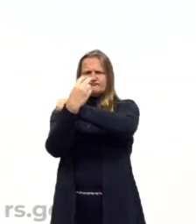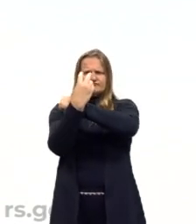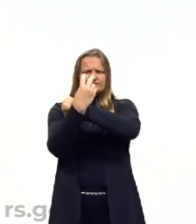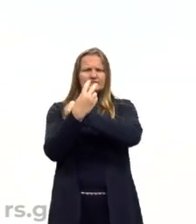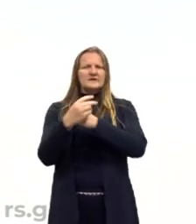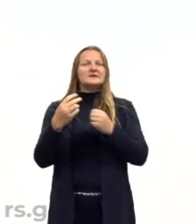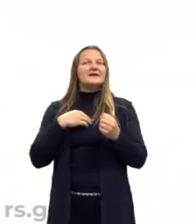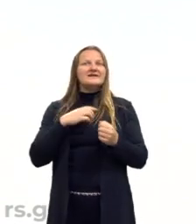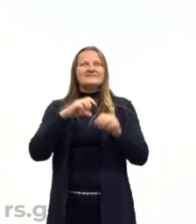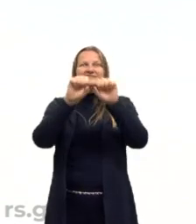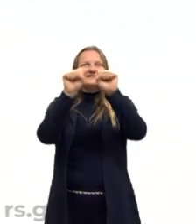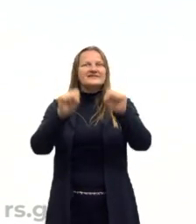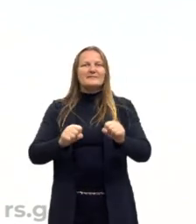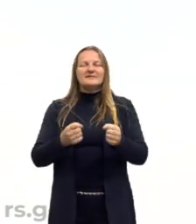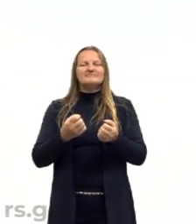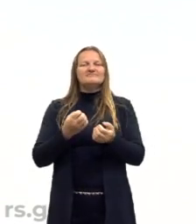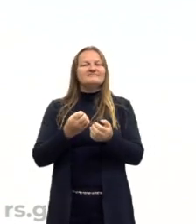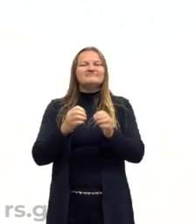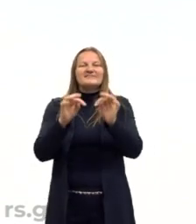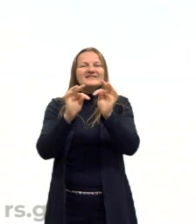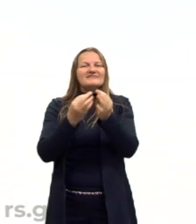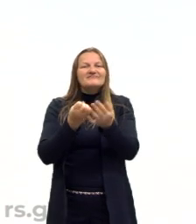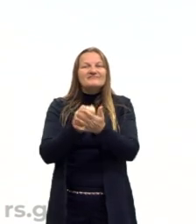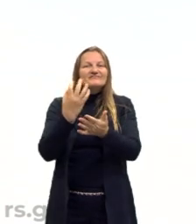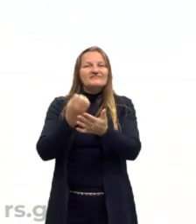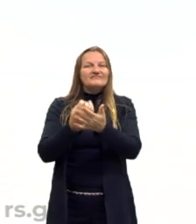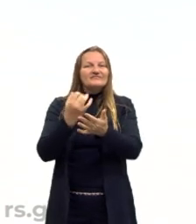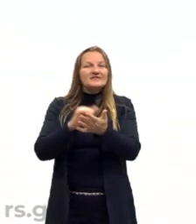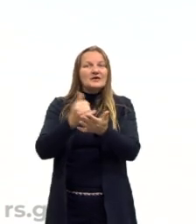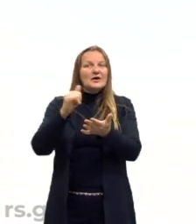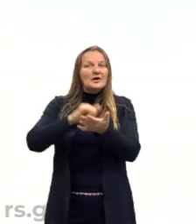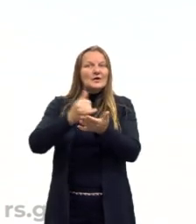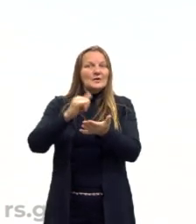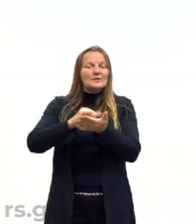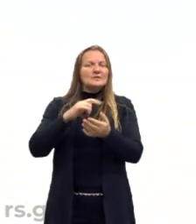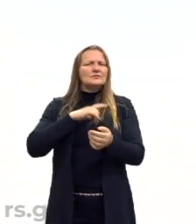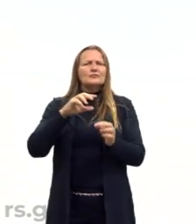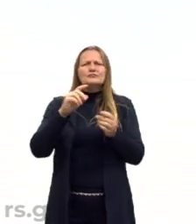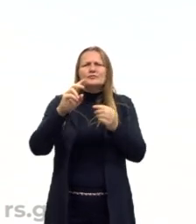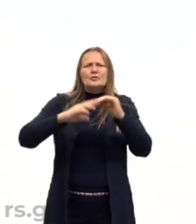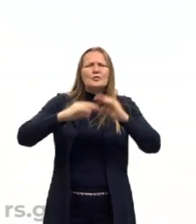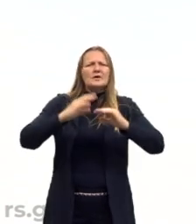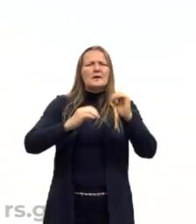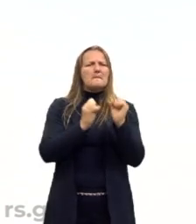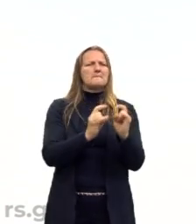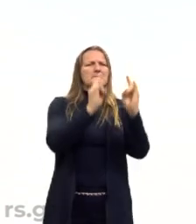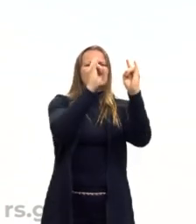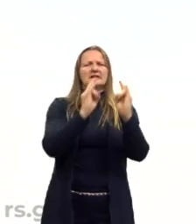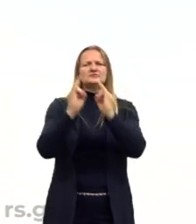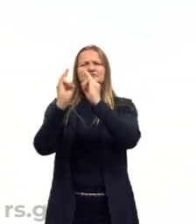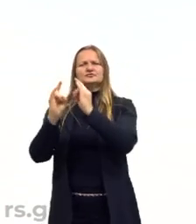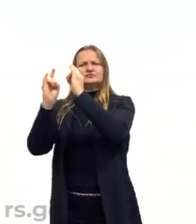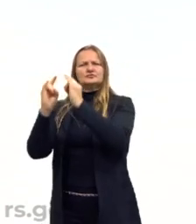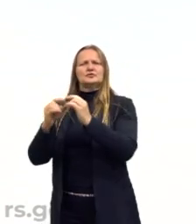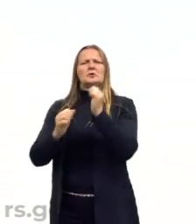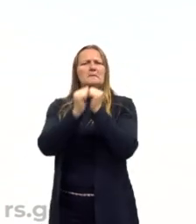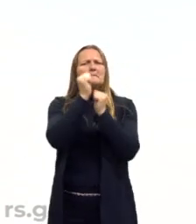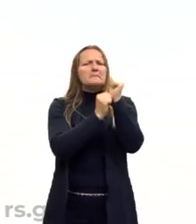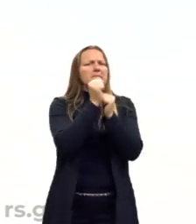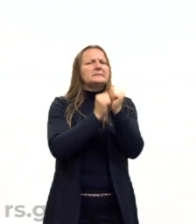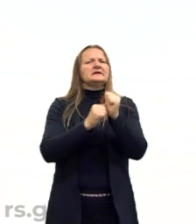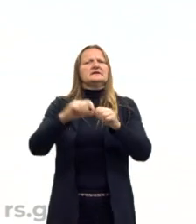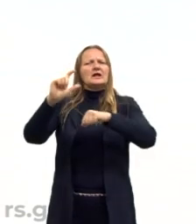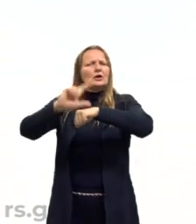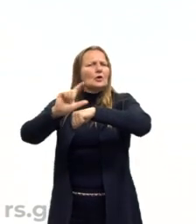eletrônicos, que estão em todos os lugares, de fato. Nos prédios residenciais, empresariais, nas